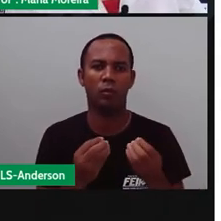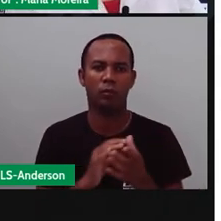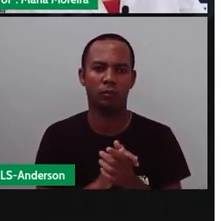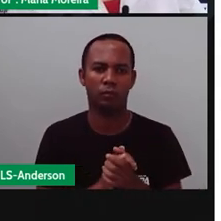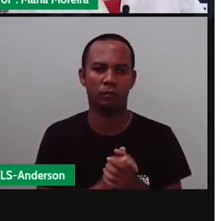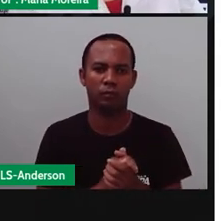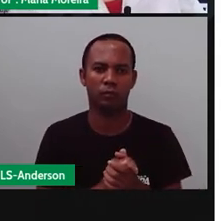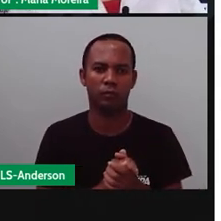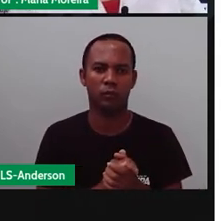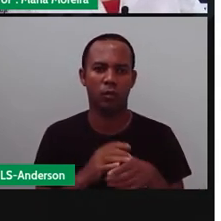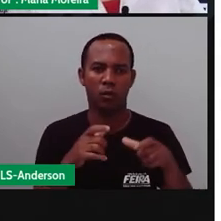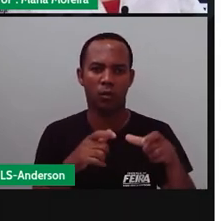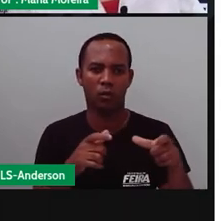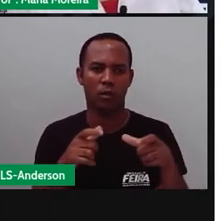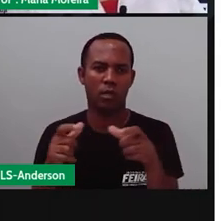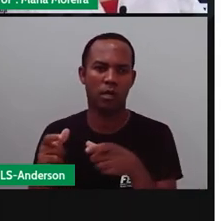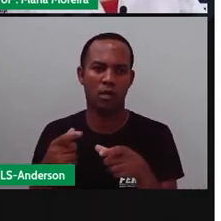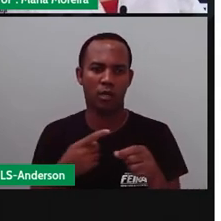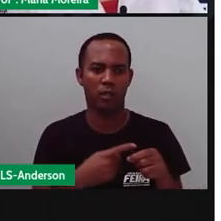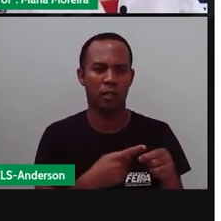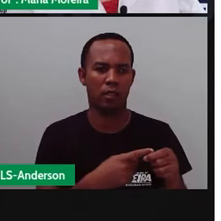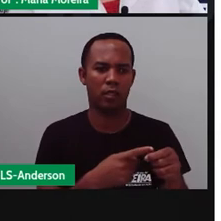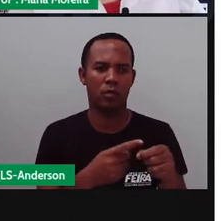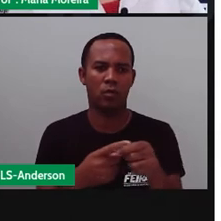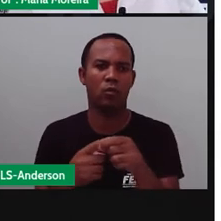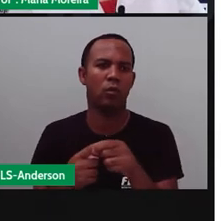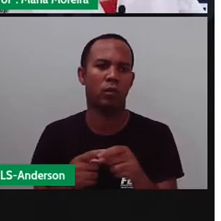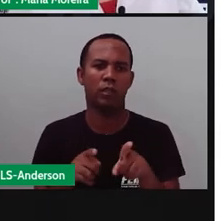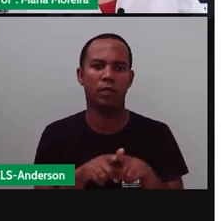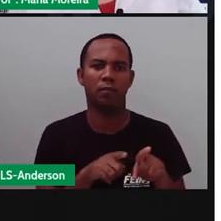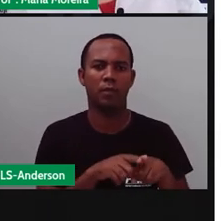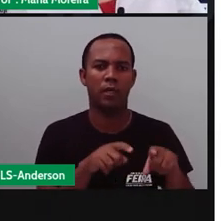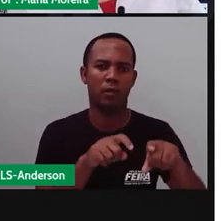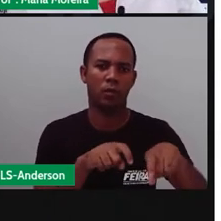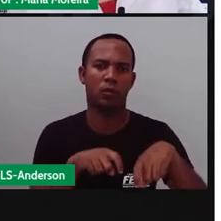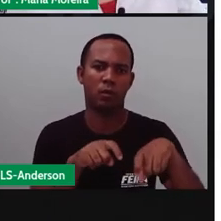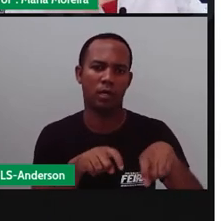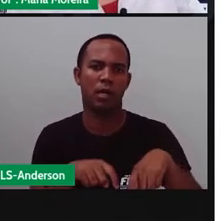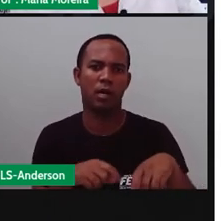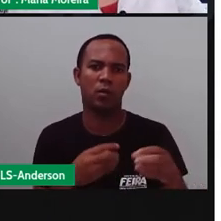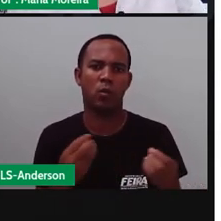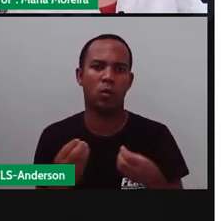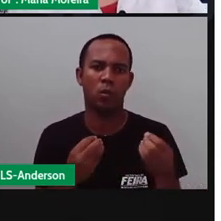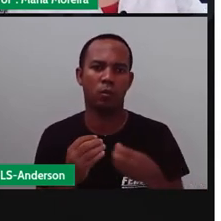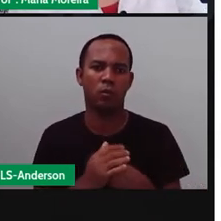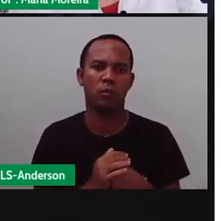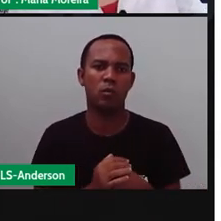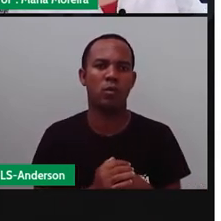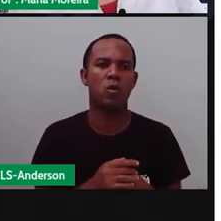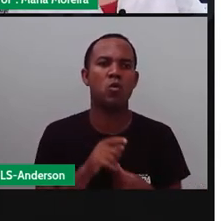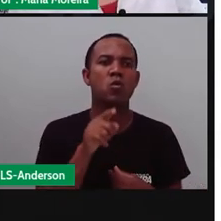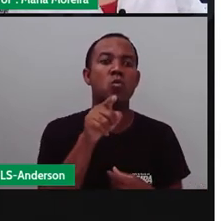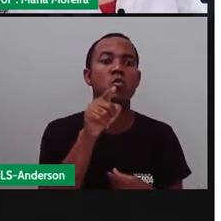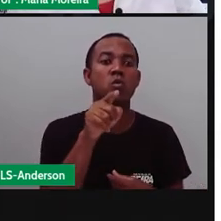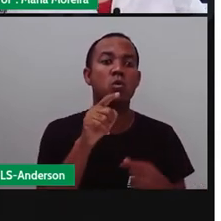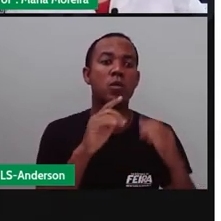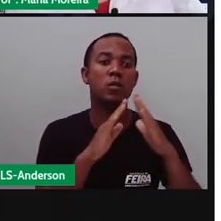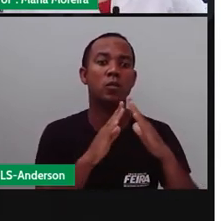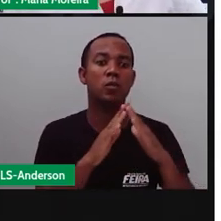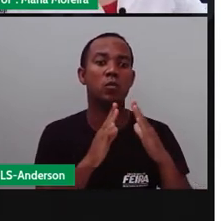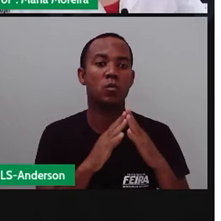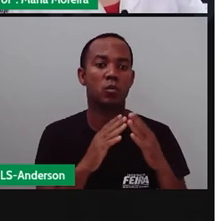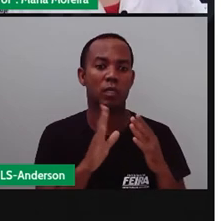né, no interior aqui da nossa cidade, né, nos distritos, na zona rural? E aí na sua casa, como é que é feita? Vocês